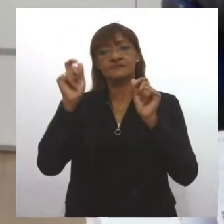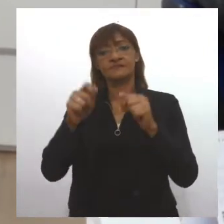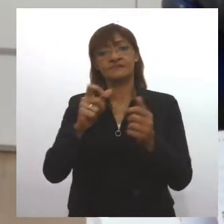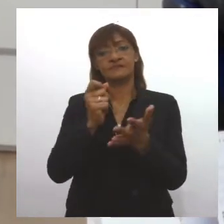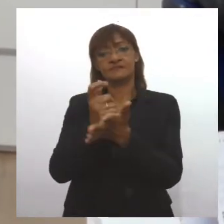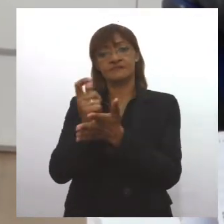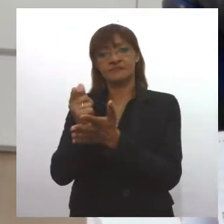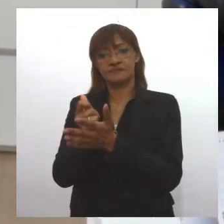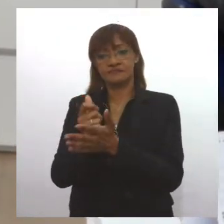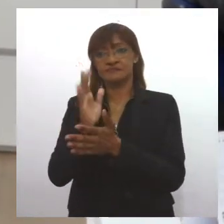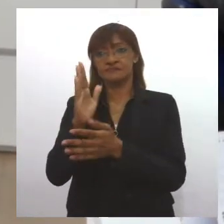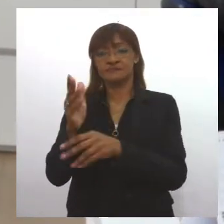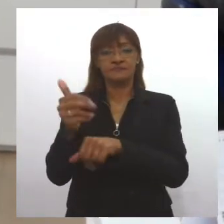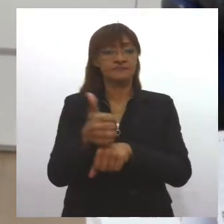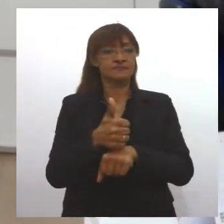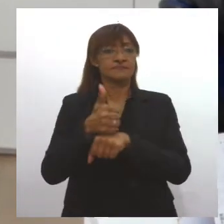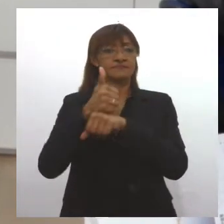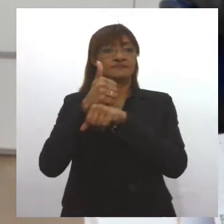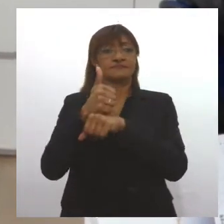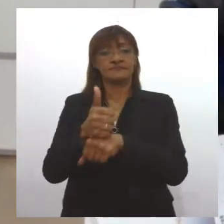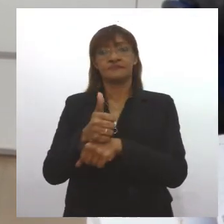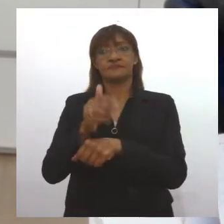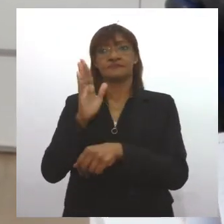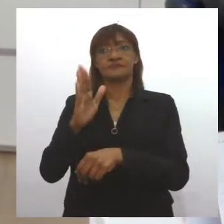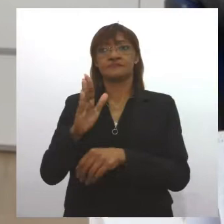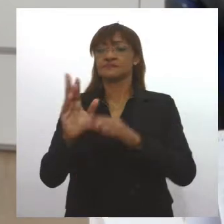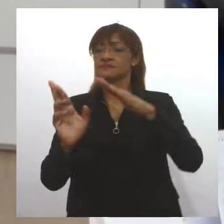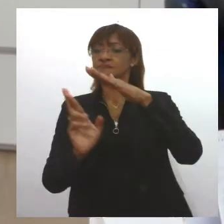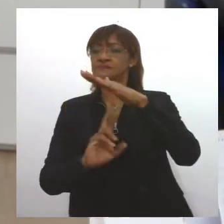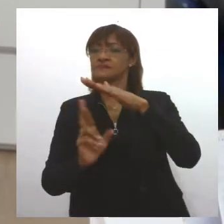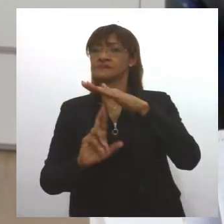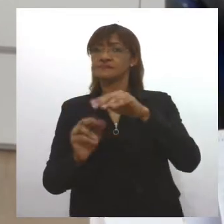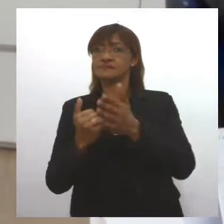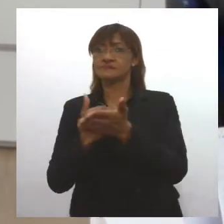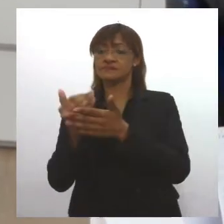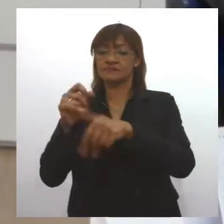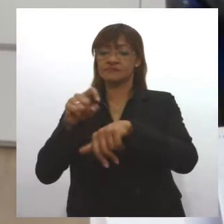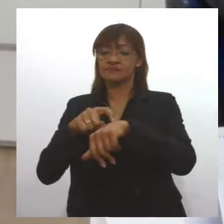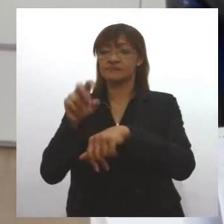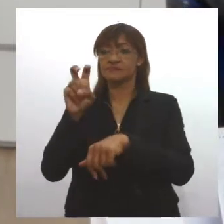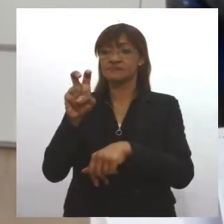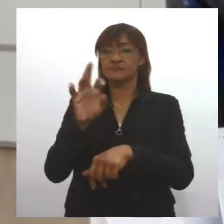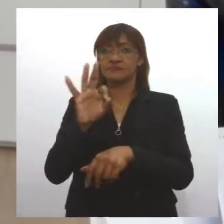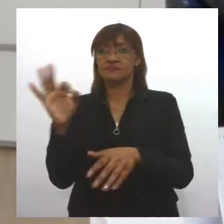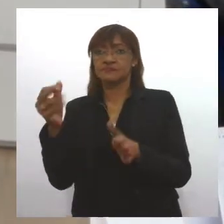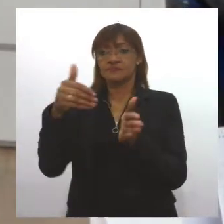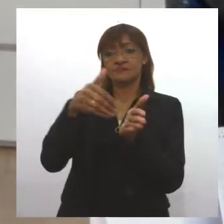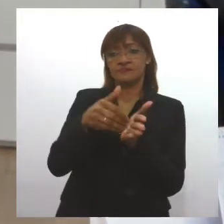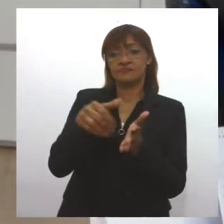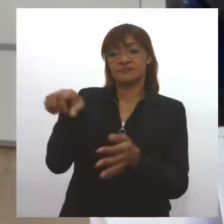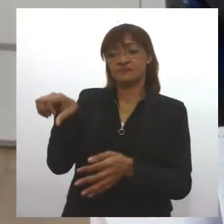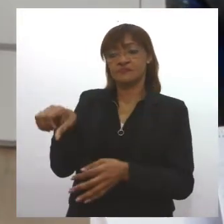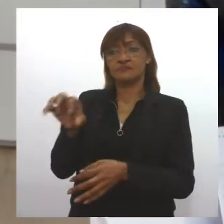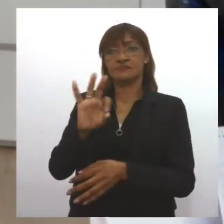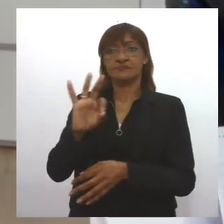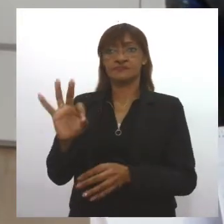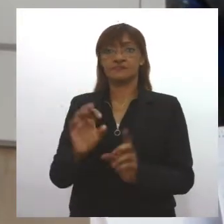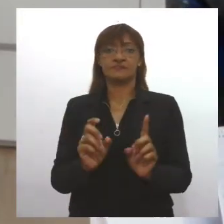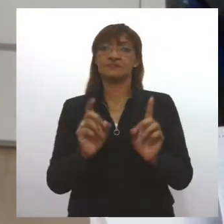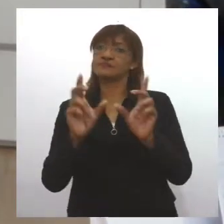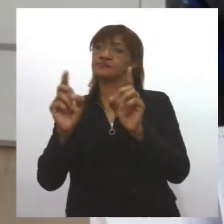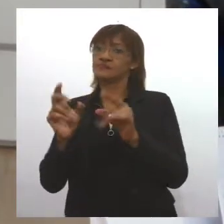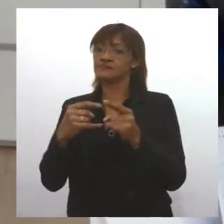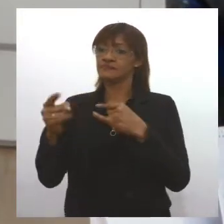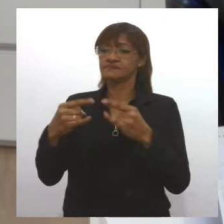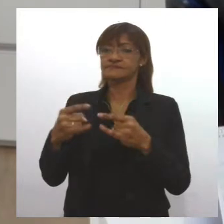dos nossos agentes comerciais, que estão nos terminais a partir de 5 horas da manhã até quase 21 horas vendendo passagem. Então a pessoa já chega